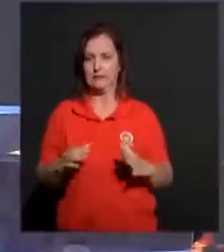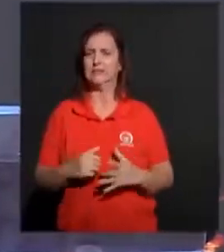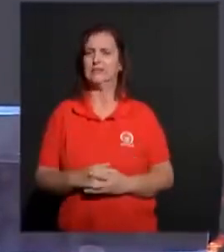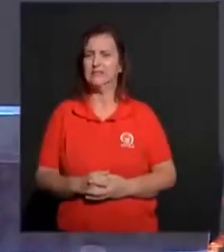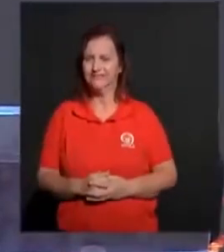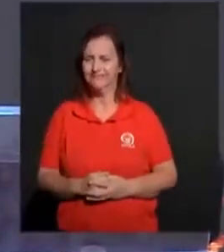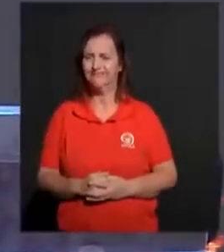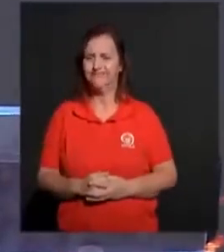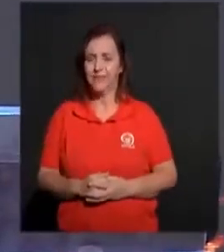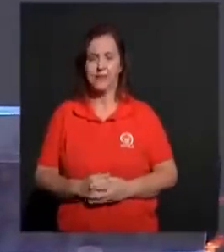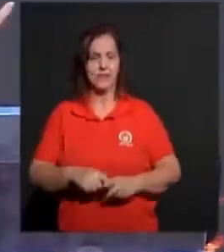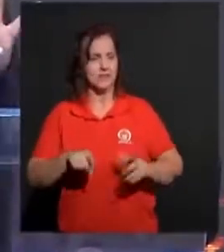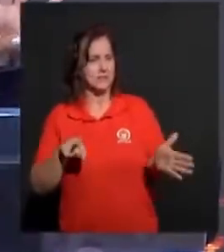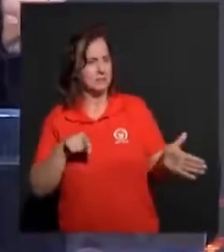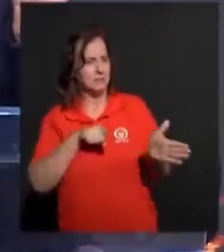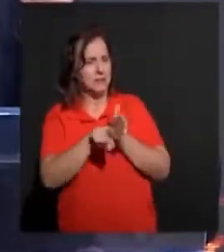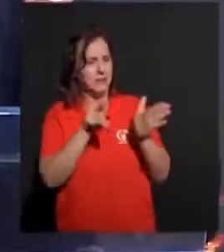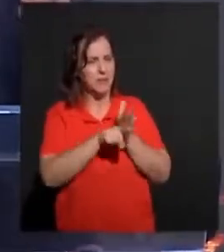questionamentos.